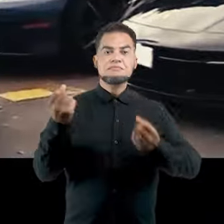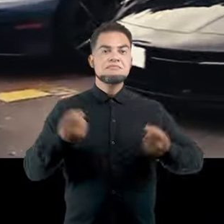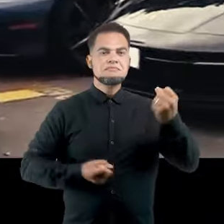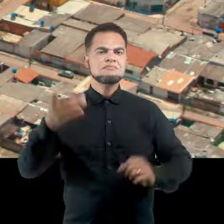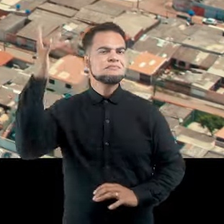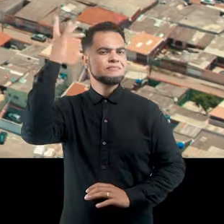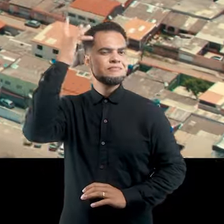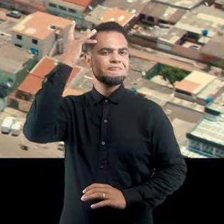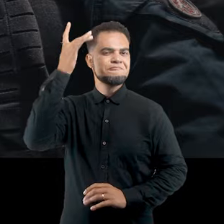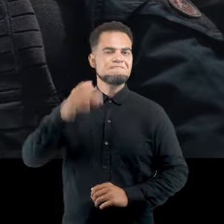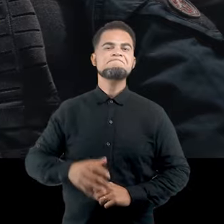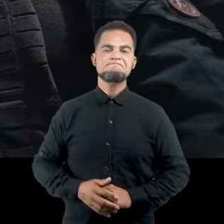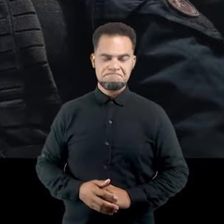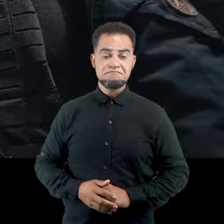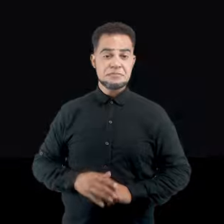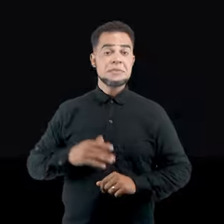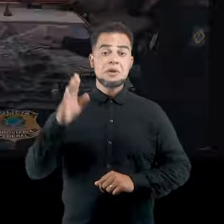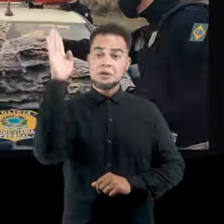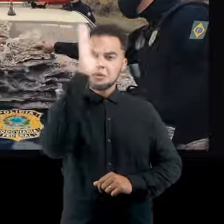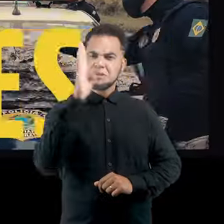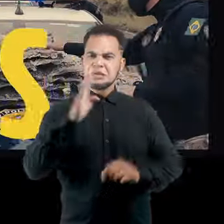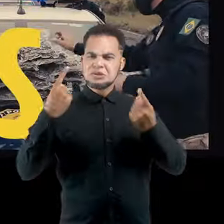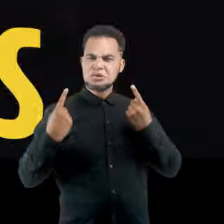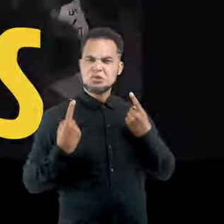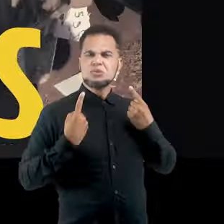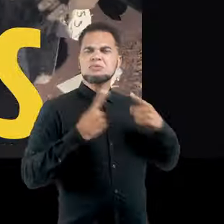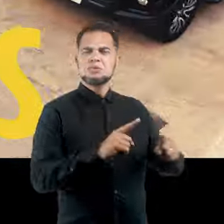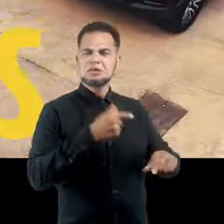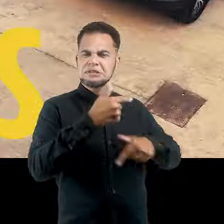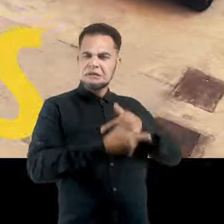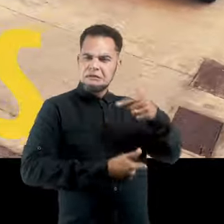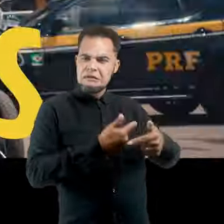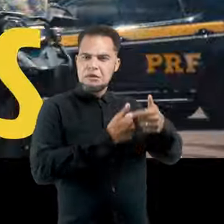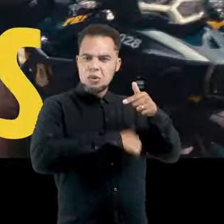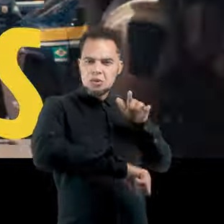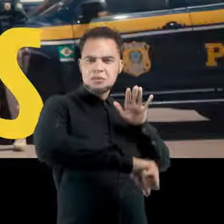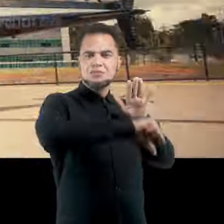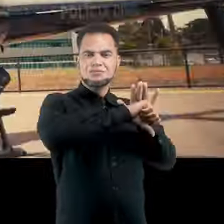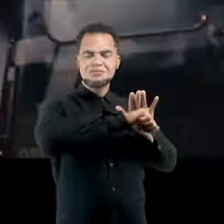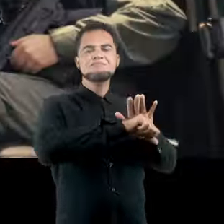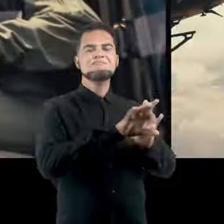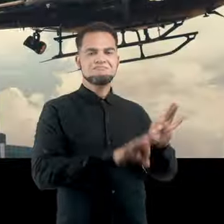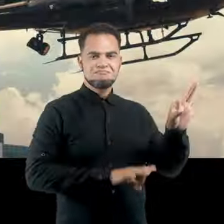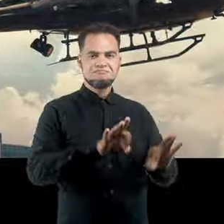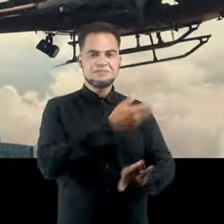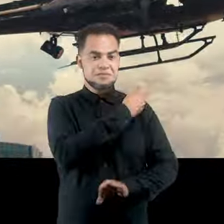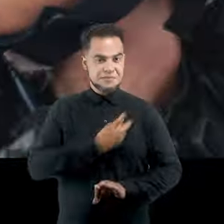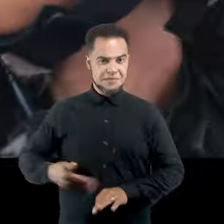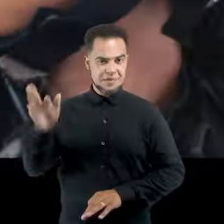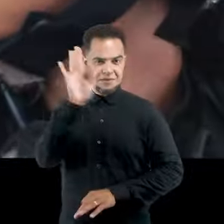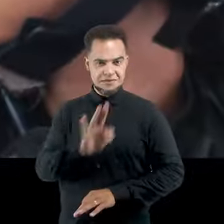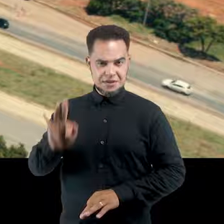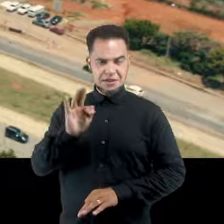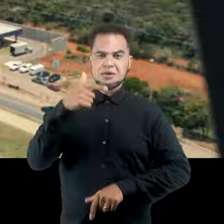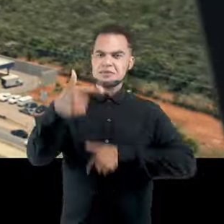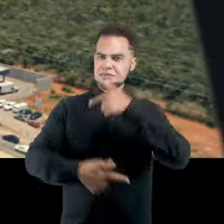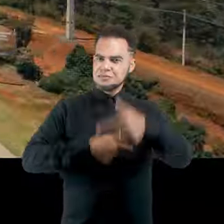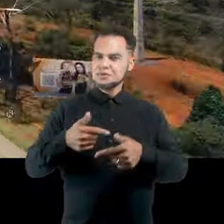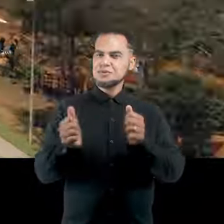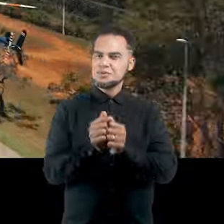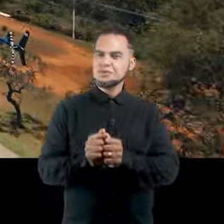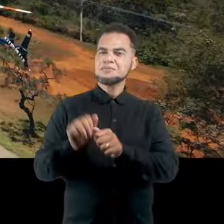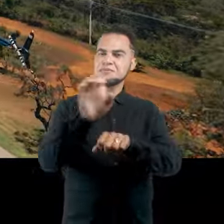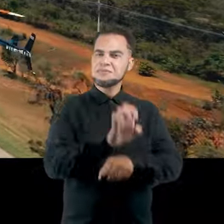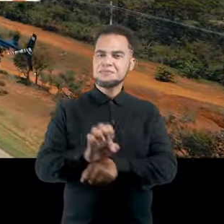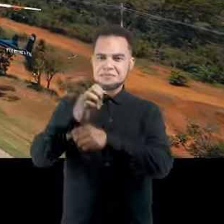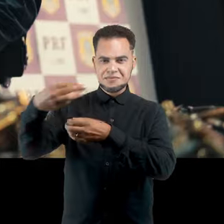automóveis de luxo? É o Brasil implacável no combate ao crime organizado. É o governo federal trabalhando junto com